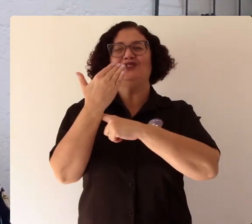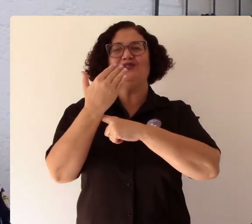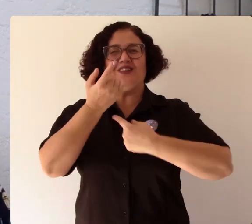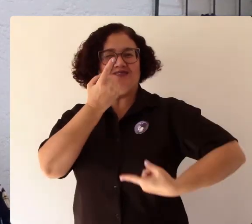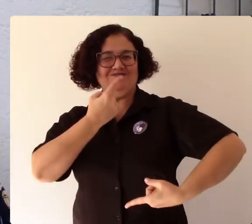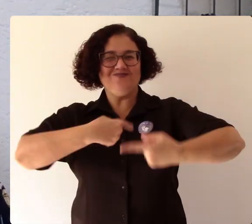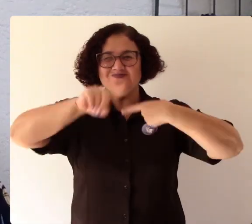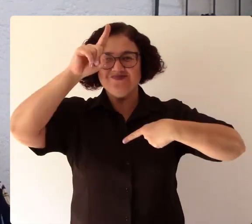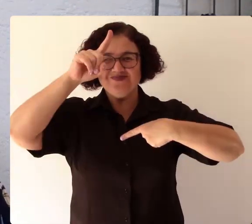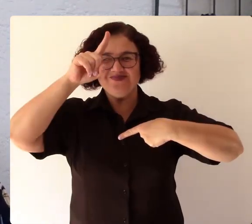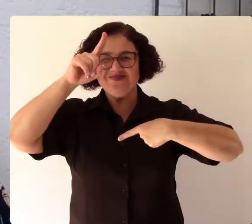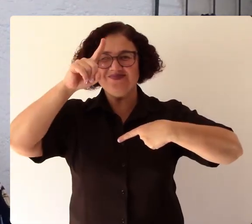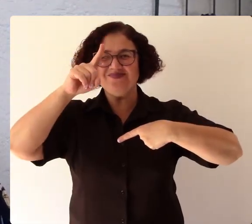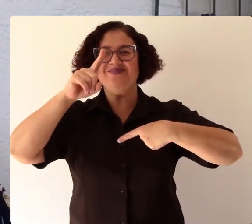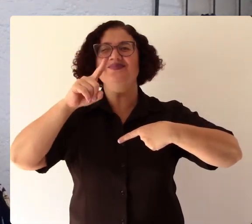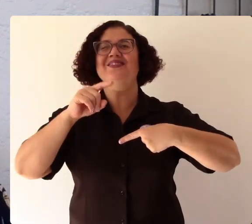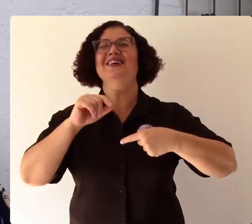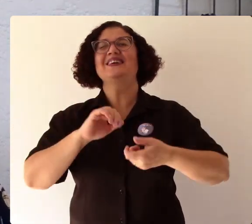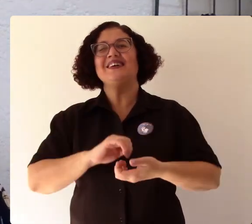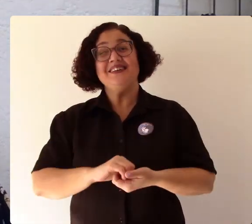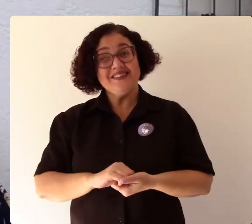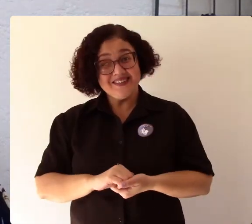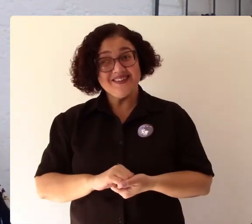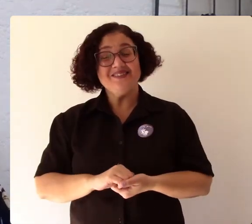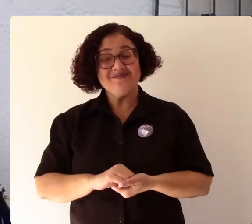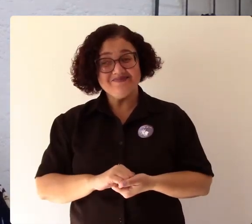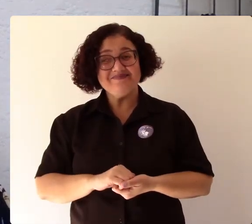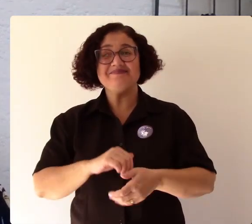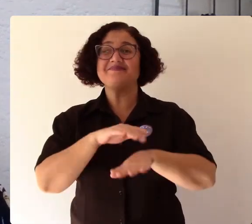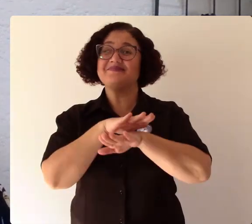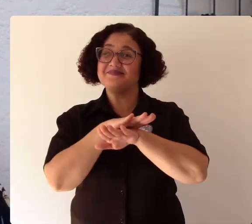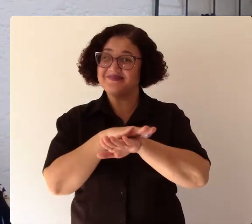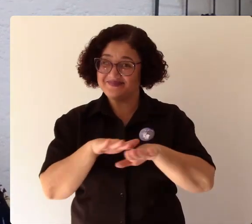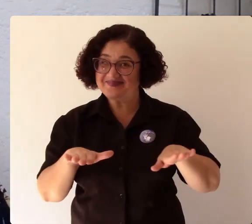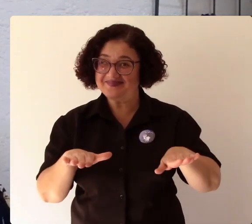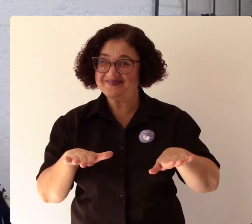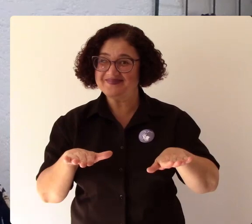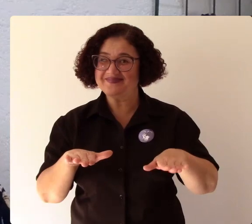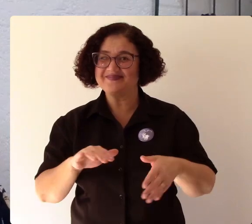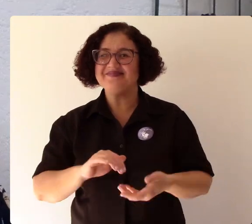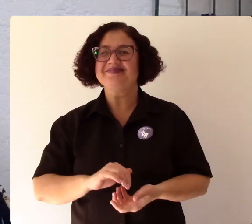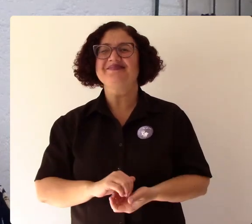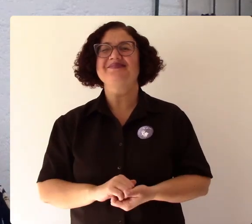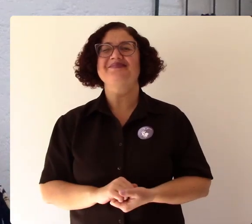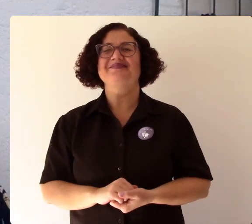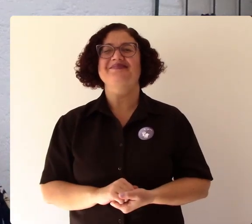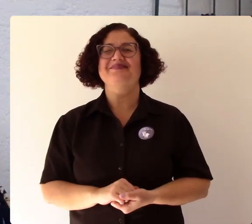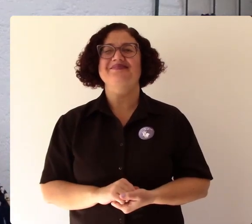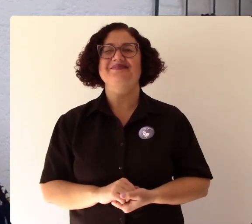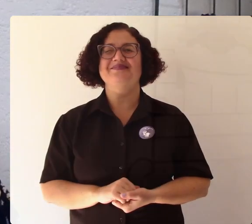diariamente com os nossos próprios desconhecidos é isso